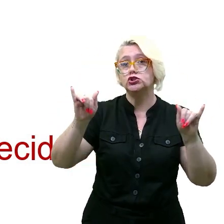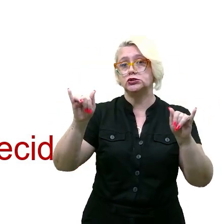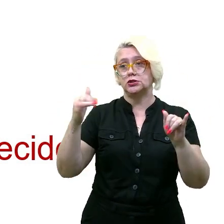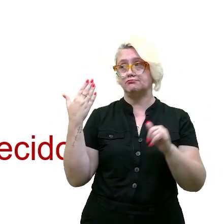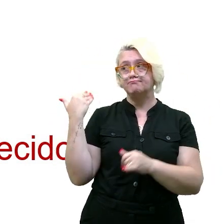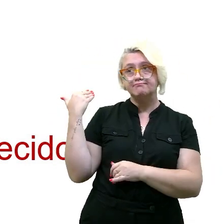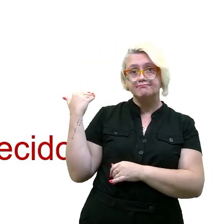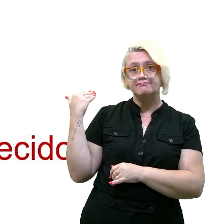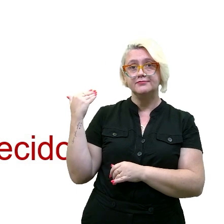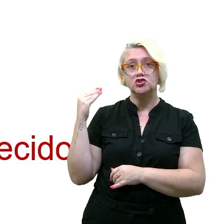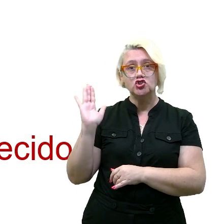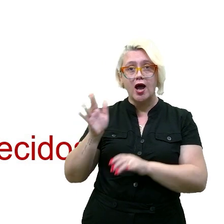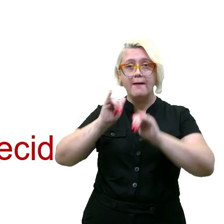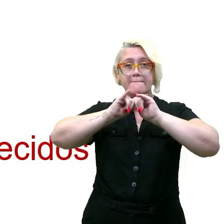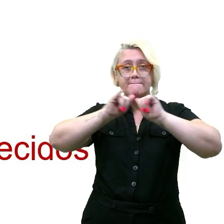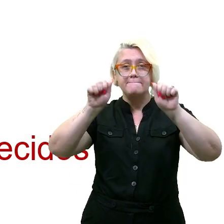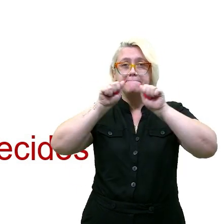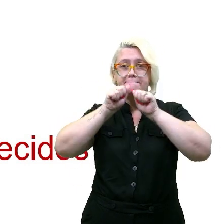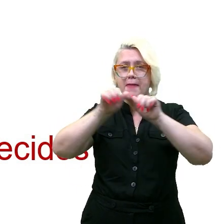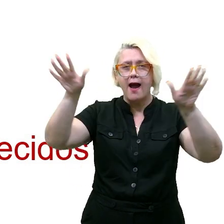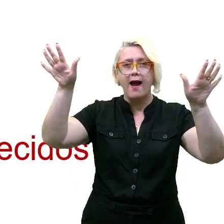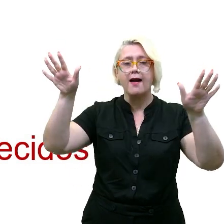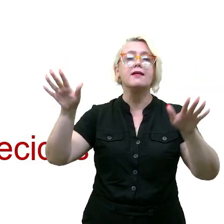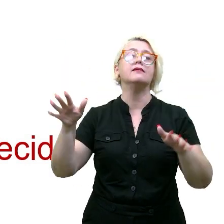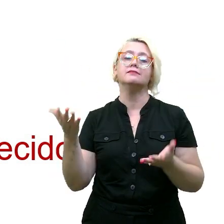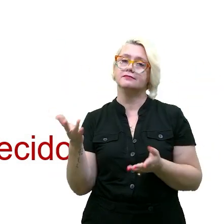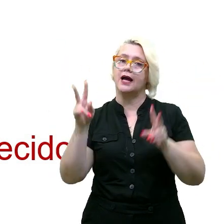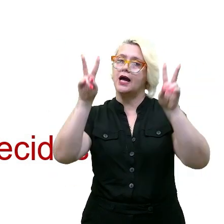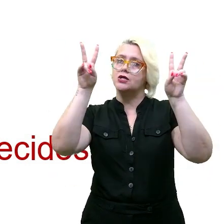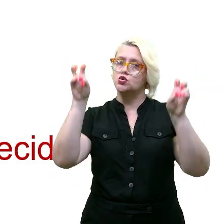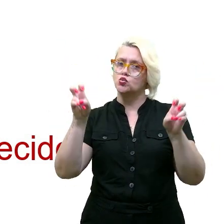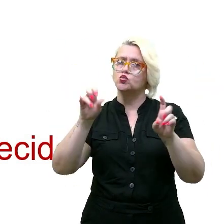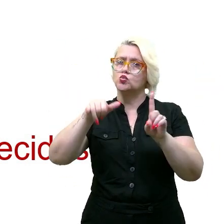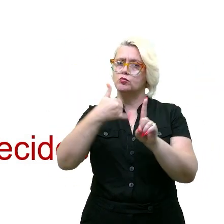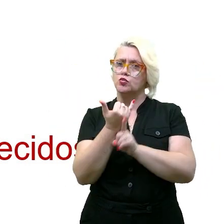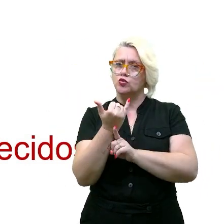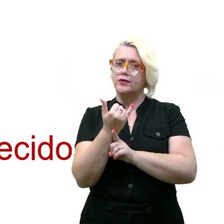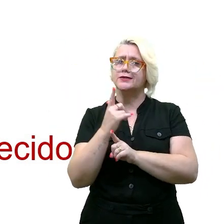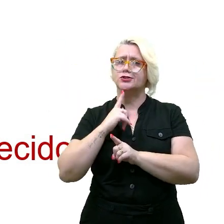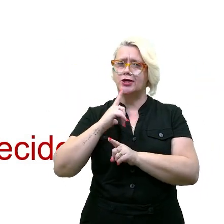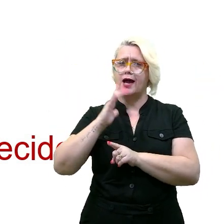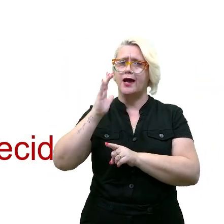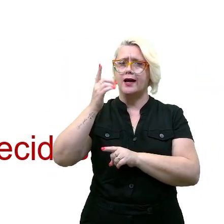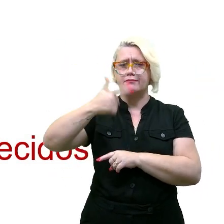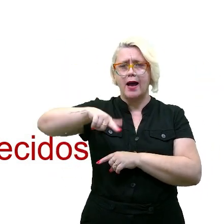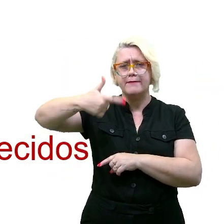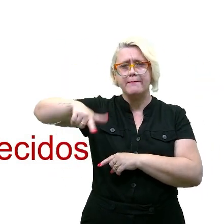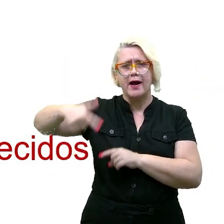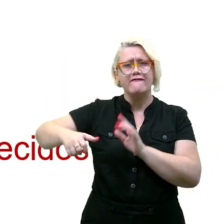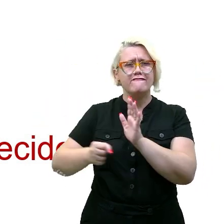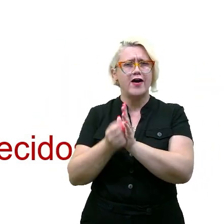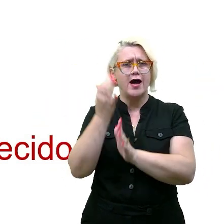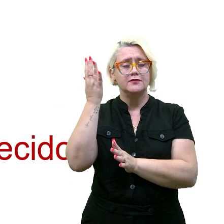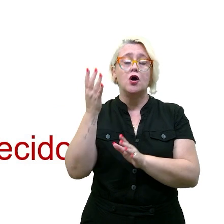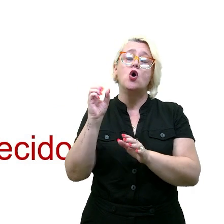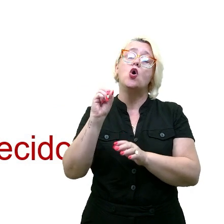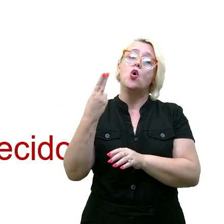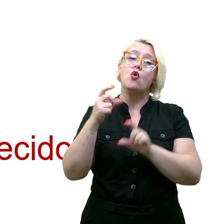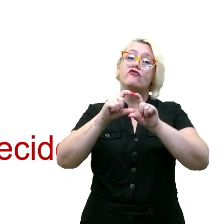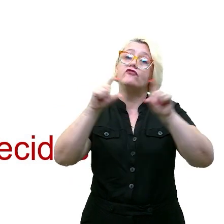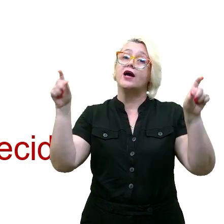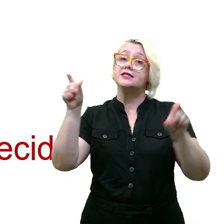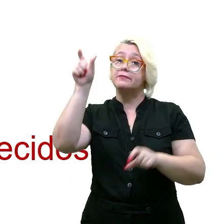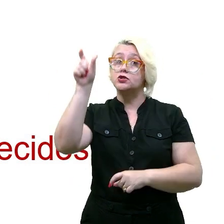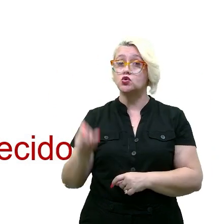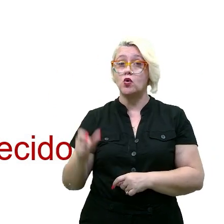recentemente? Que foi mostrado? Gente, esse assunto é bem recorrente, né? Ou uma frase de um filósofo que possa